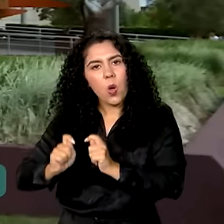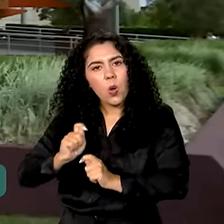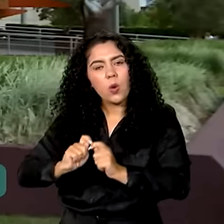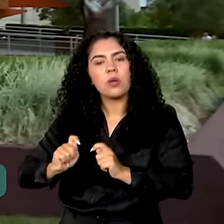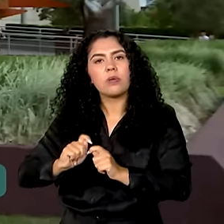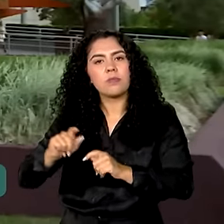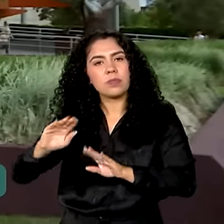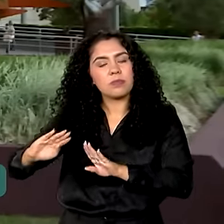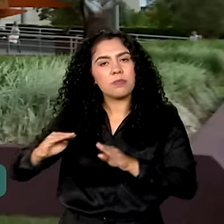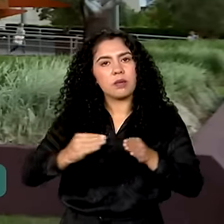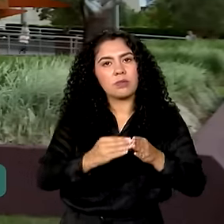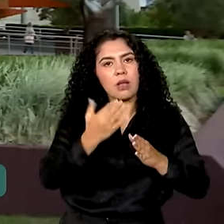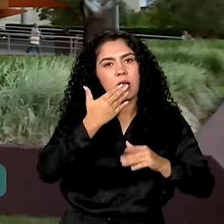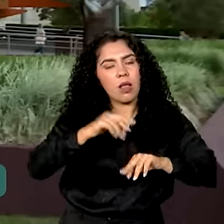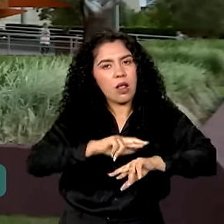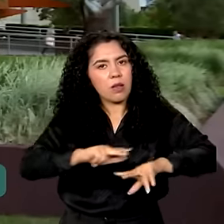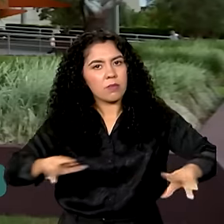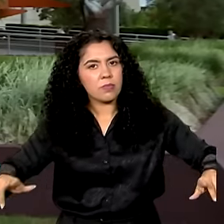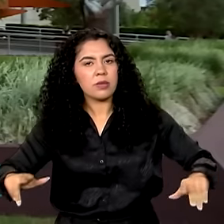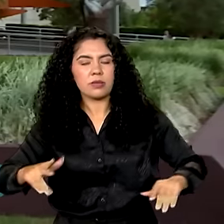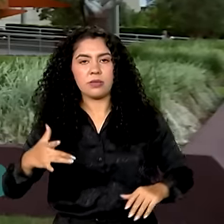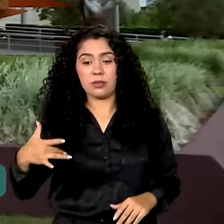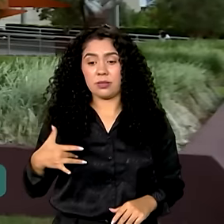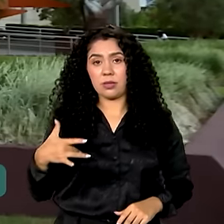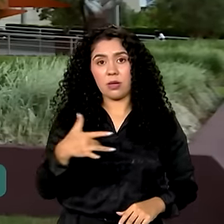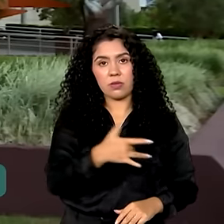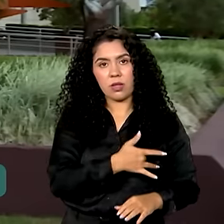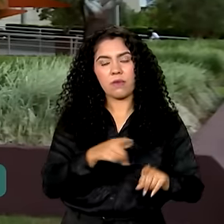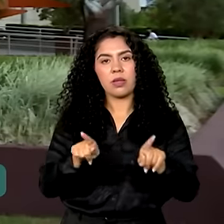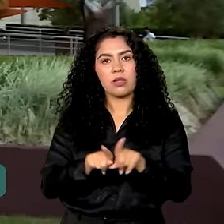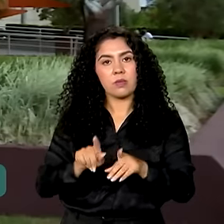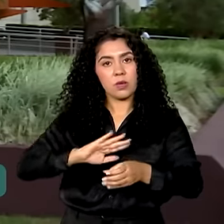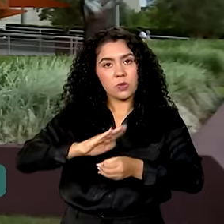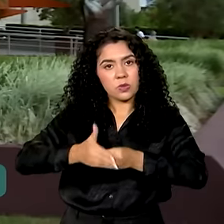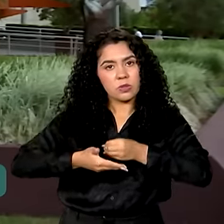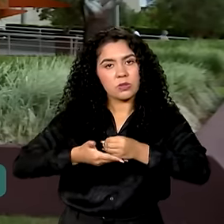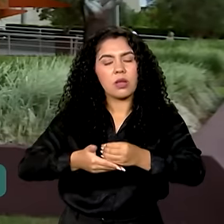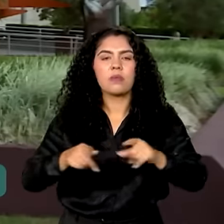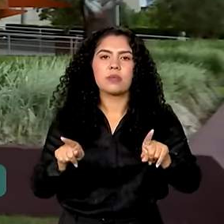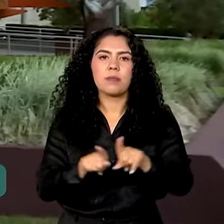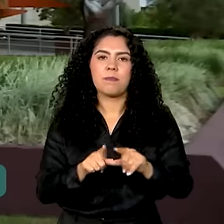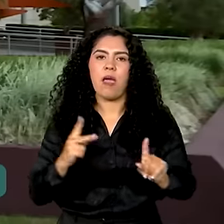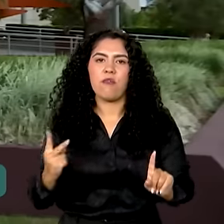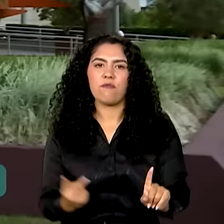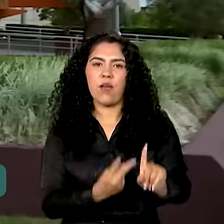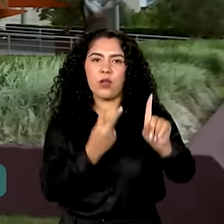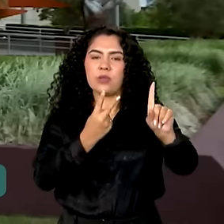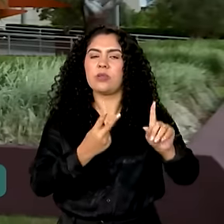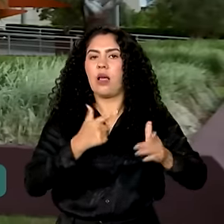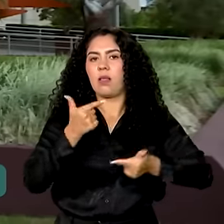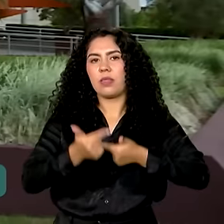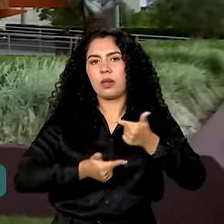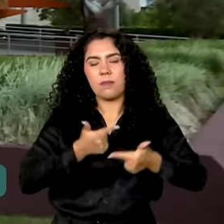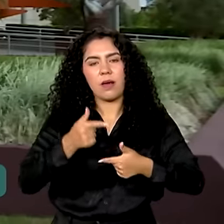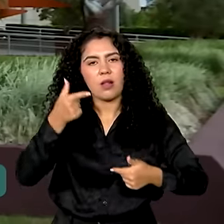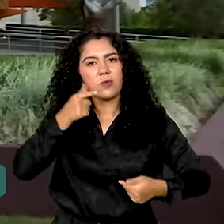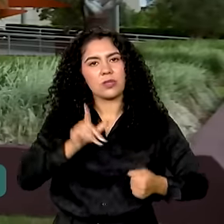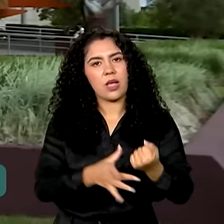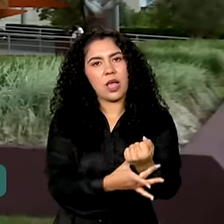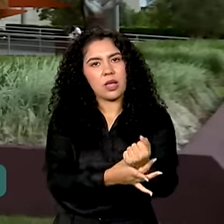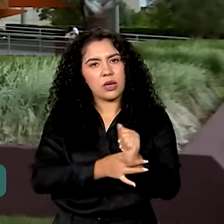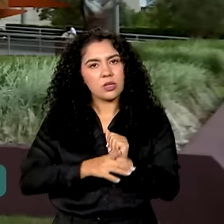de alimentos e produtos saudáveis e sustentáveis, além de valorizar o trabalho e garantir a autonomia